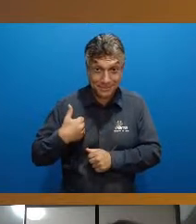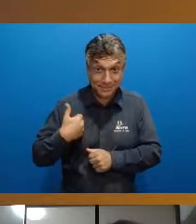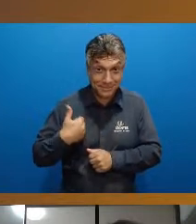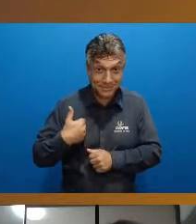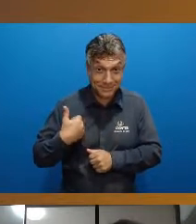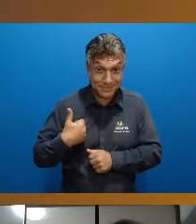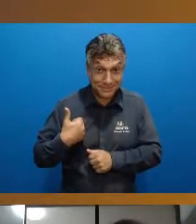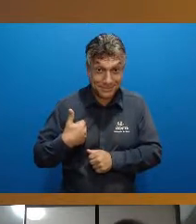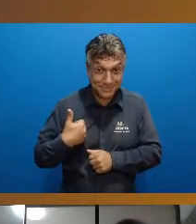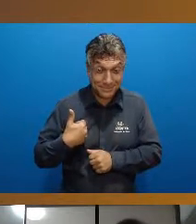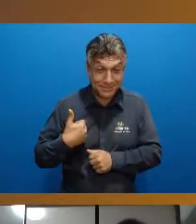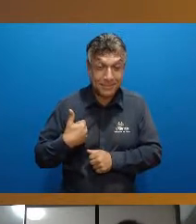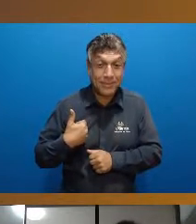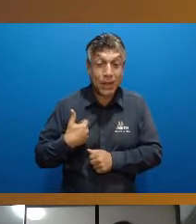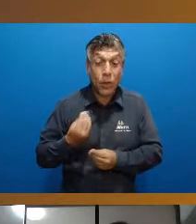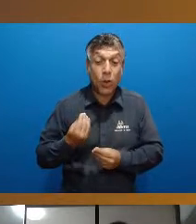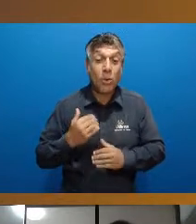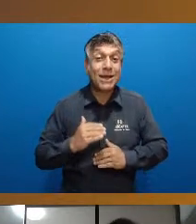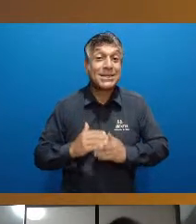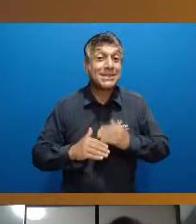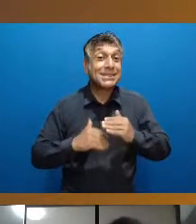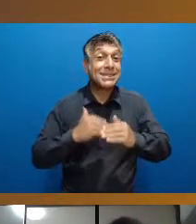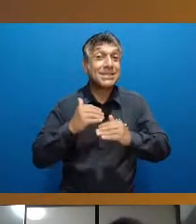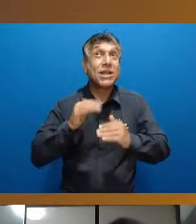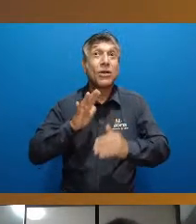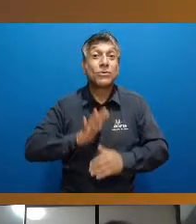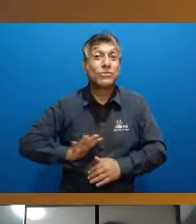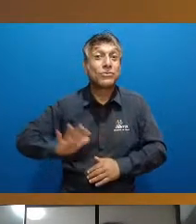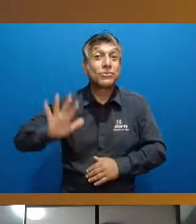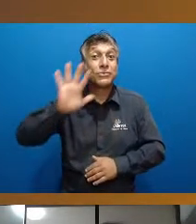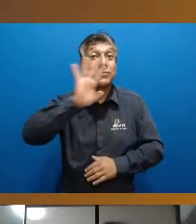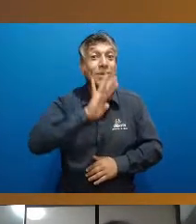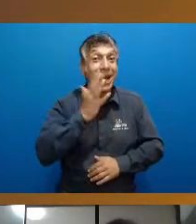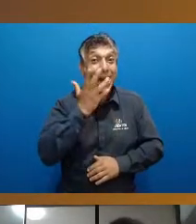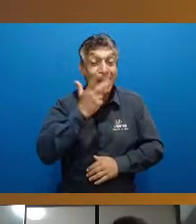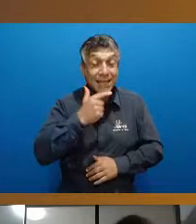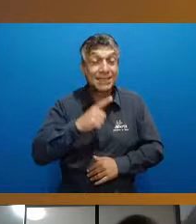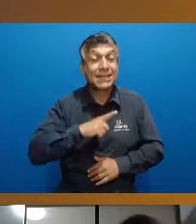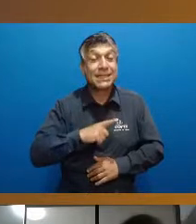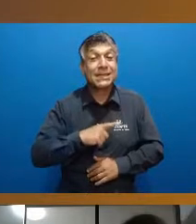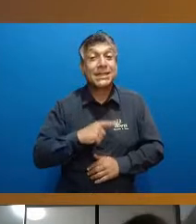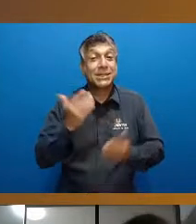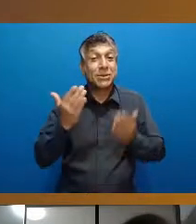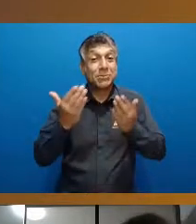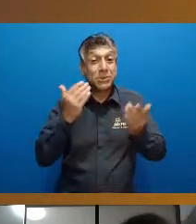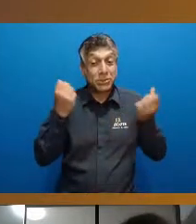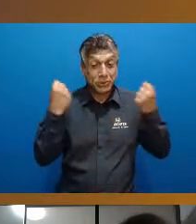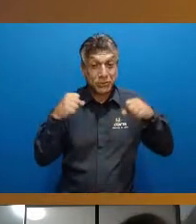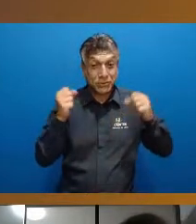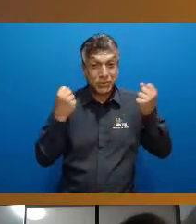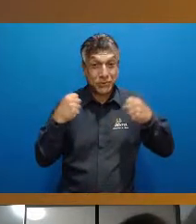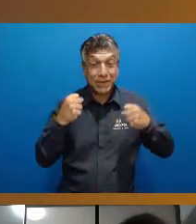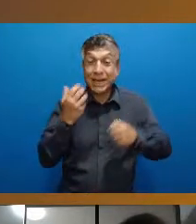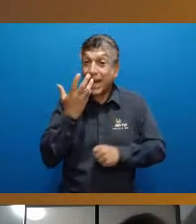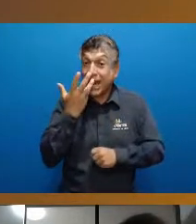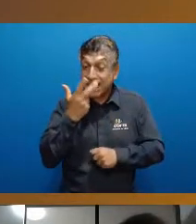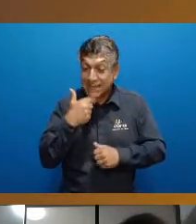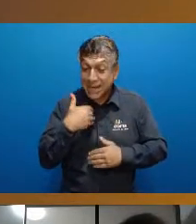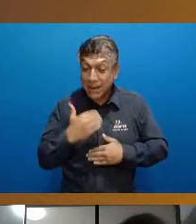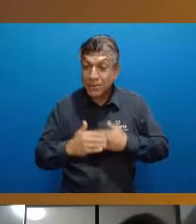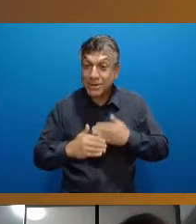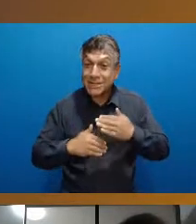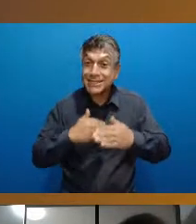se a gente for pensar no processo de desenvolvimento global da criança desenvolvimento psicomotor a criança está num processo